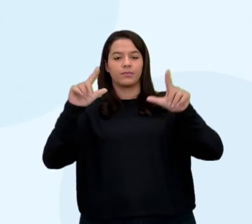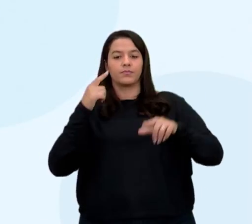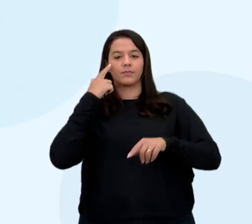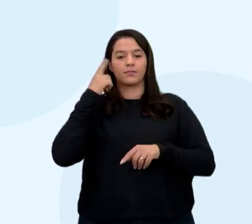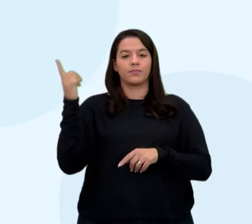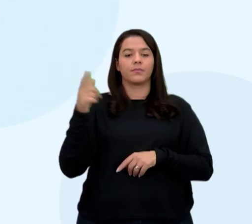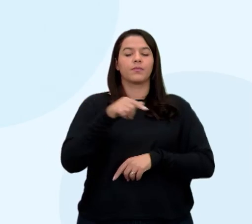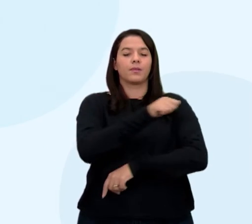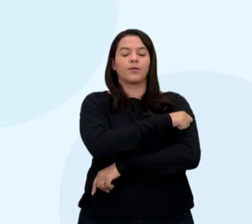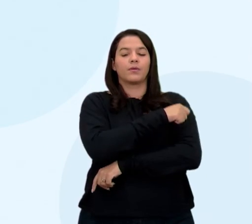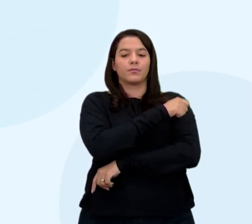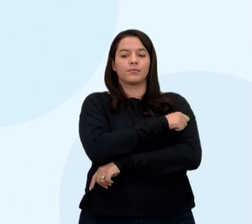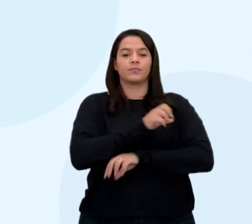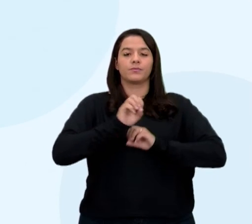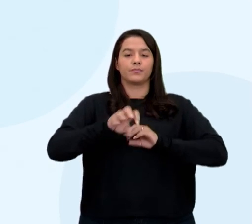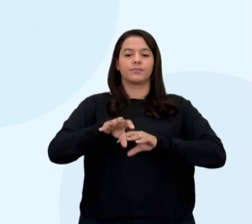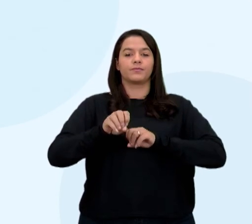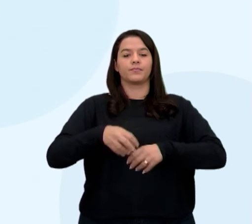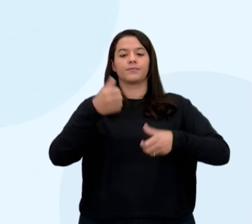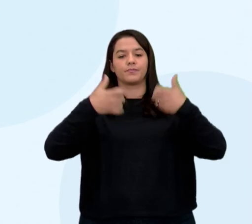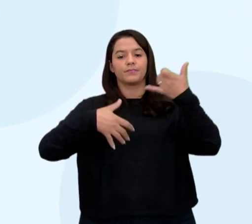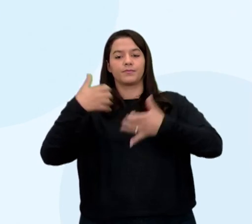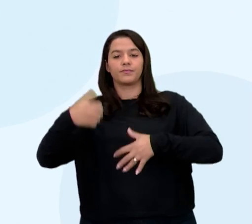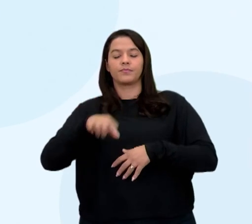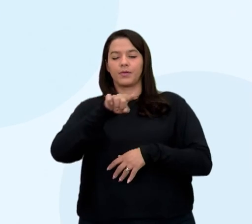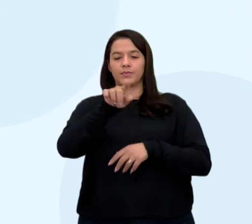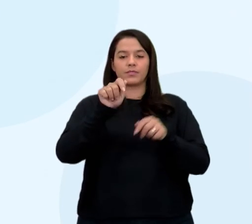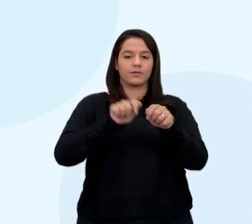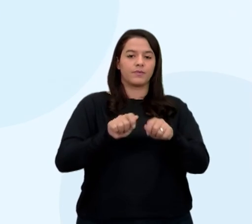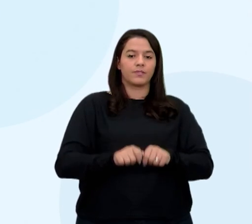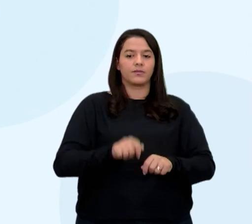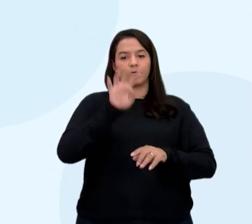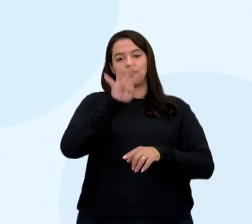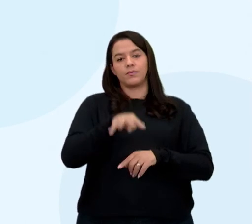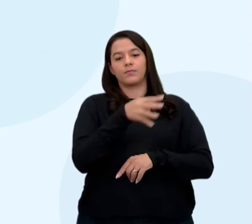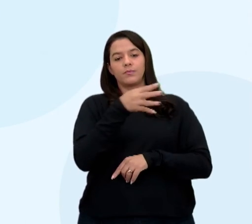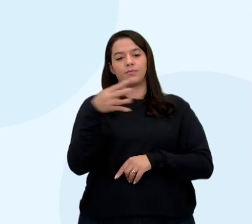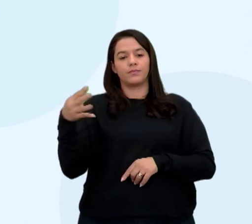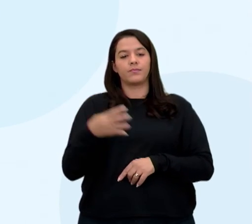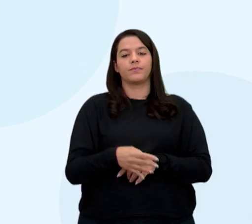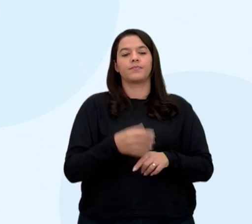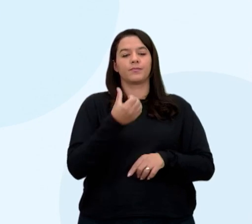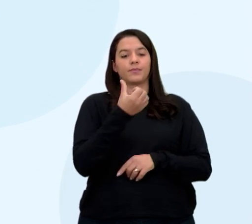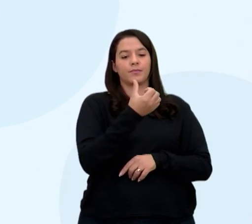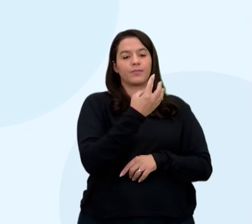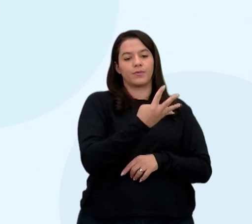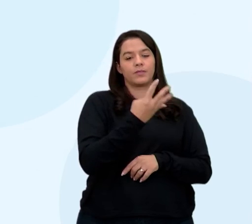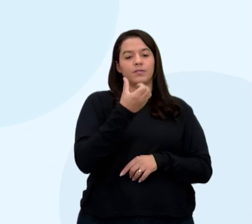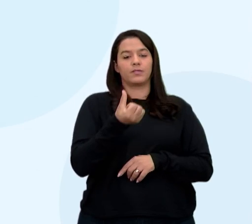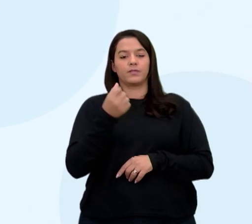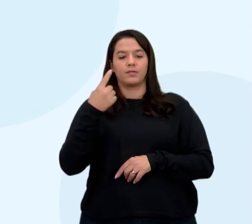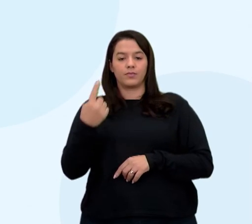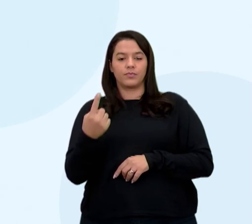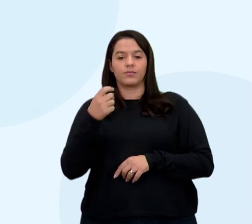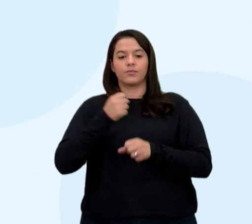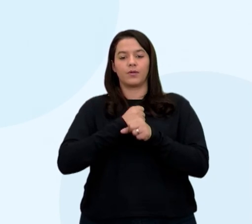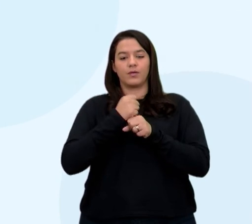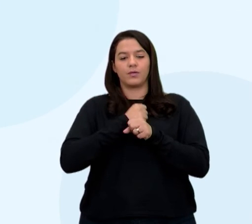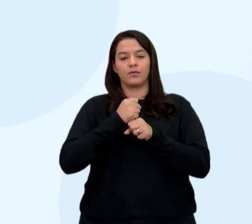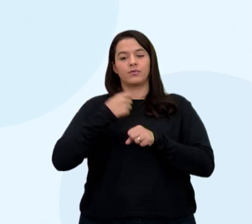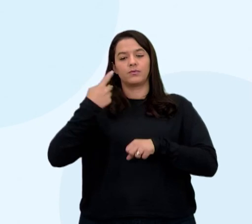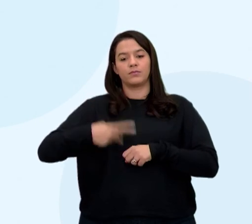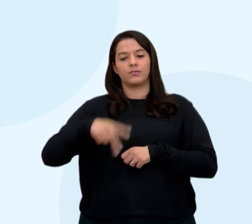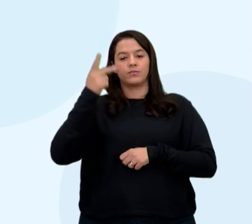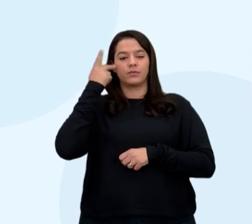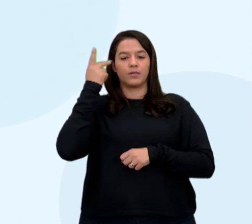aluno. E aí você vai ter aí, monte uma tabela. Né, 461 anos de São Paulo. Vocês podem entrar nesse link e fazer essa tabela aí de